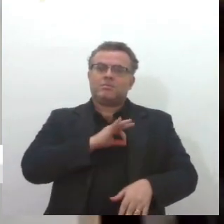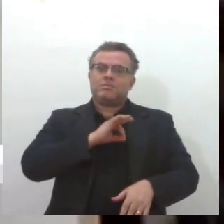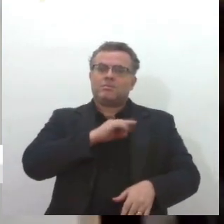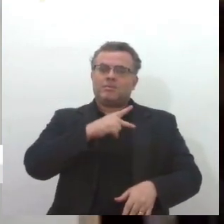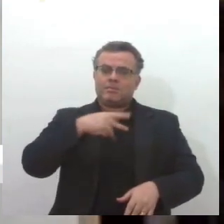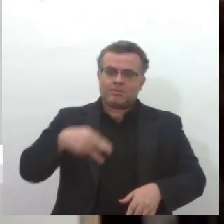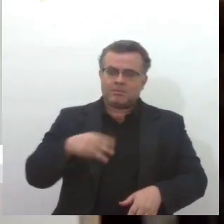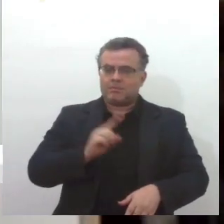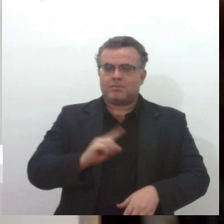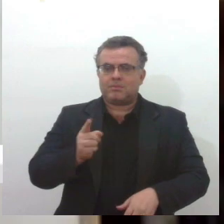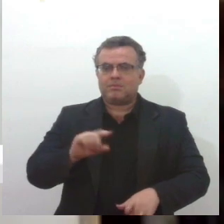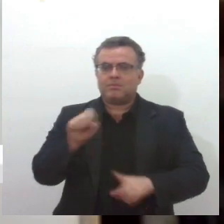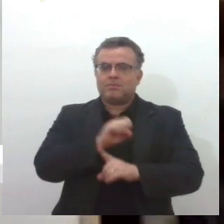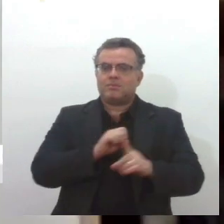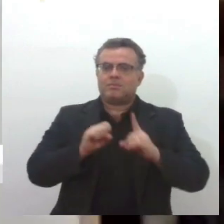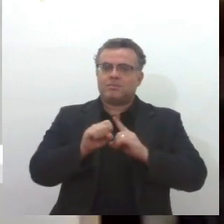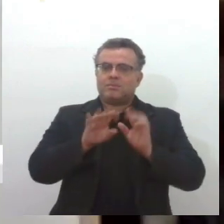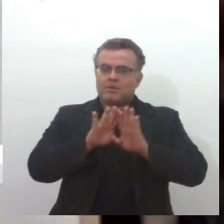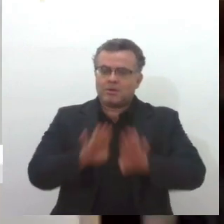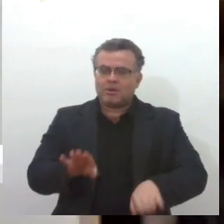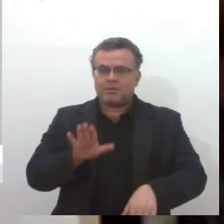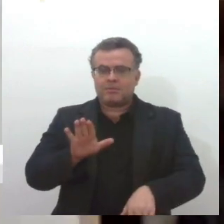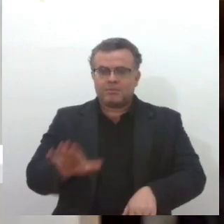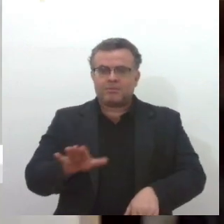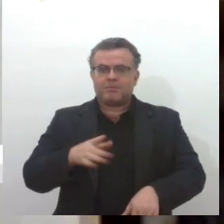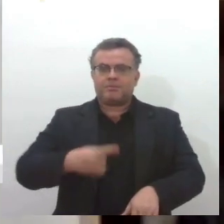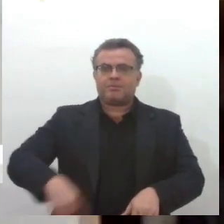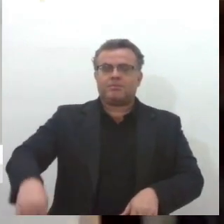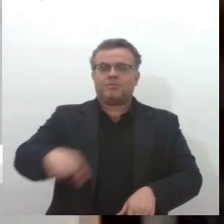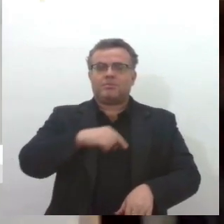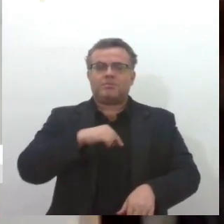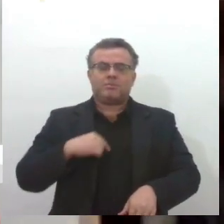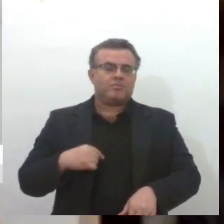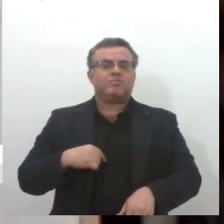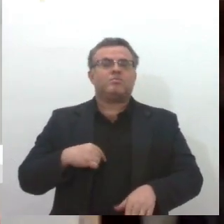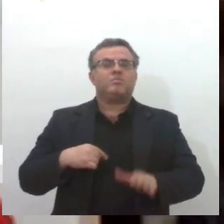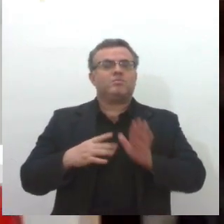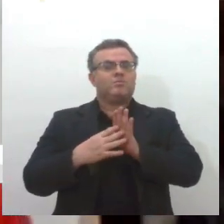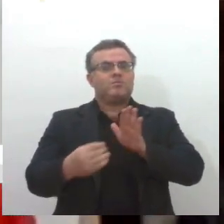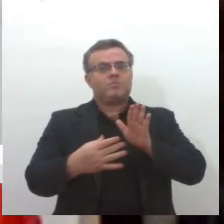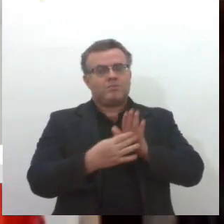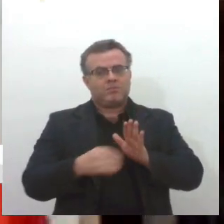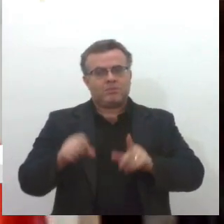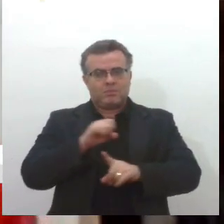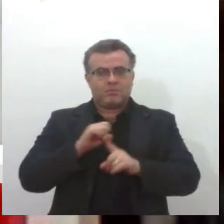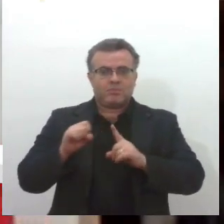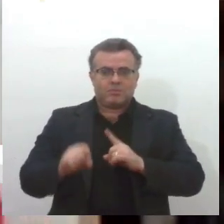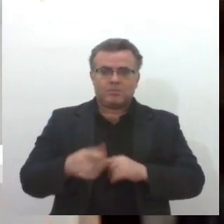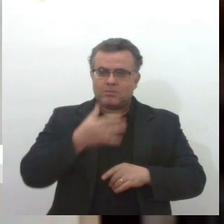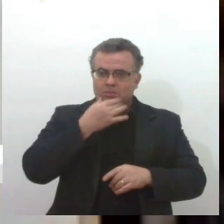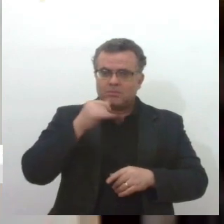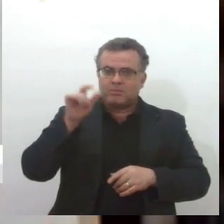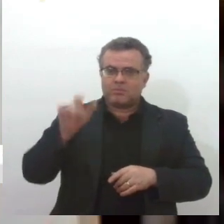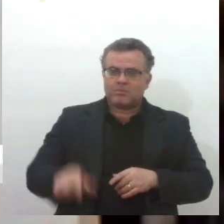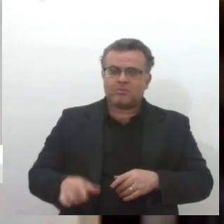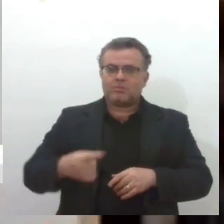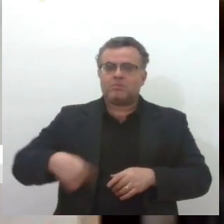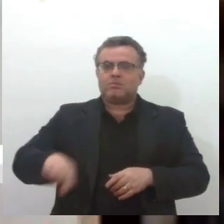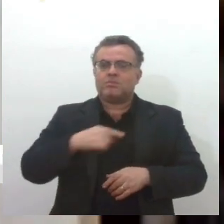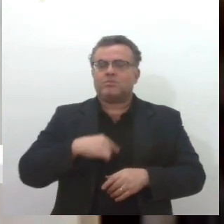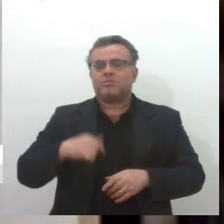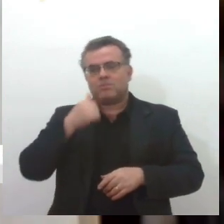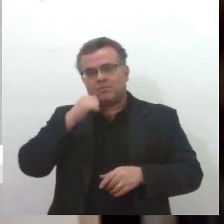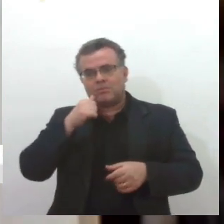sociedade é assim, a gente é fruto de nossa sociedade, a gente veio dela, então, os homens vieram dela, nós, mulheres, viemos daí.